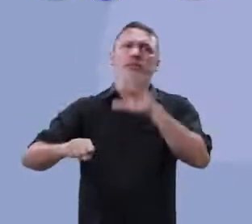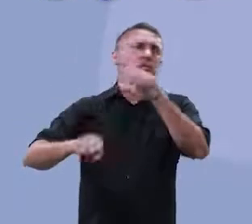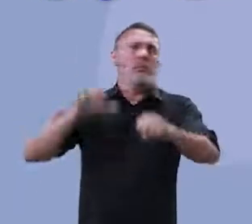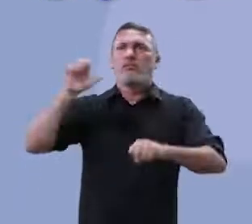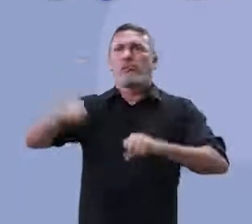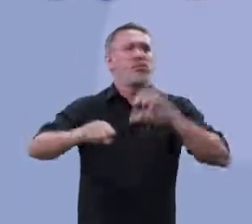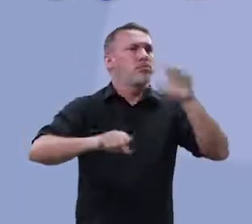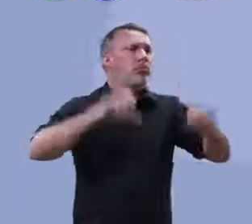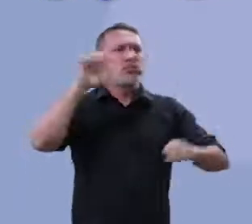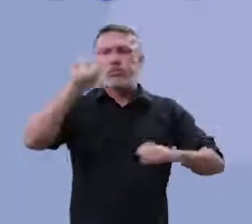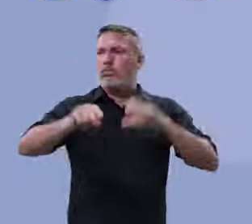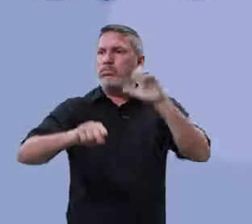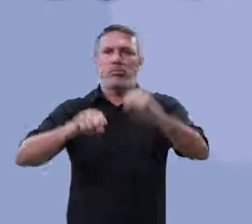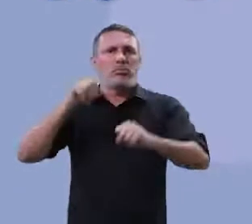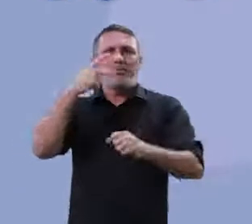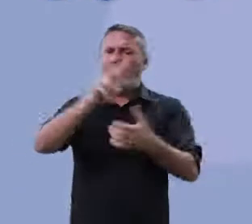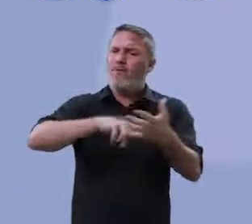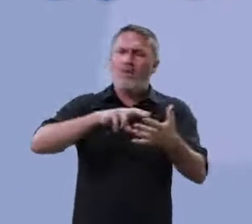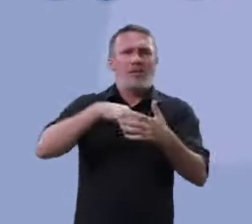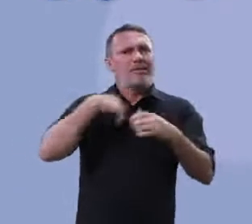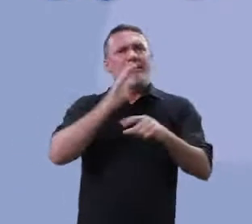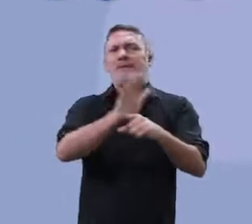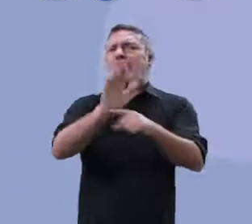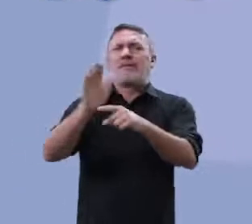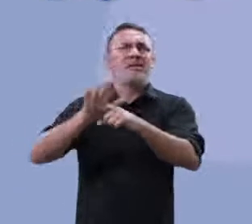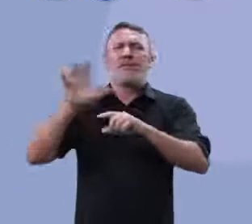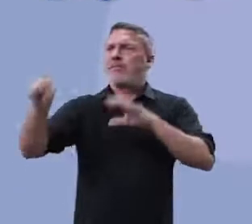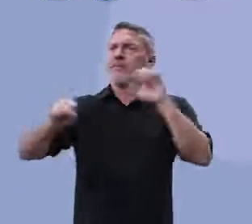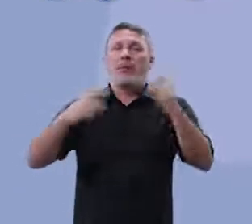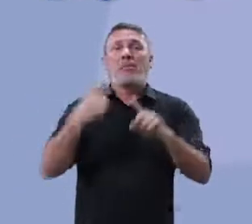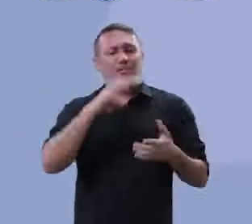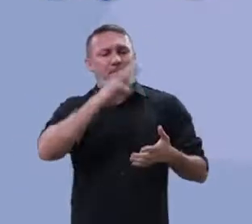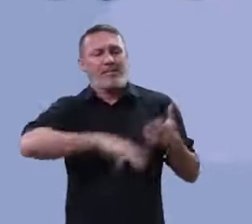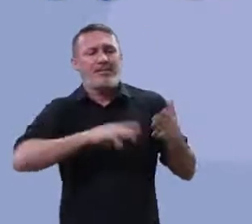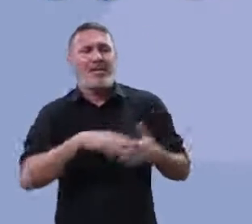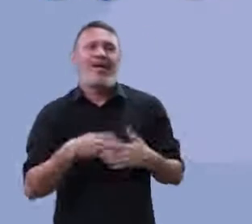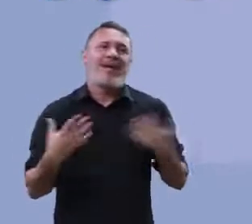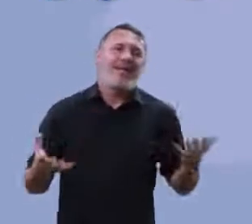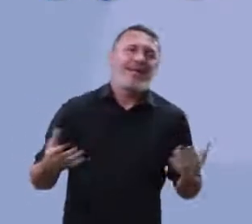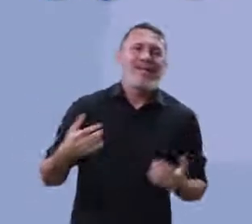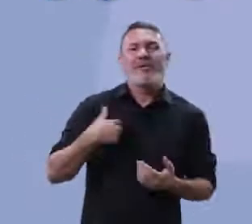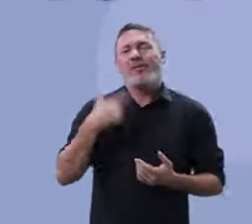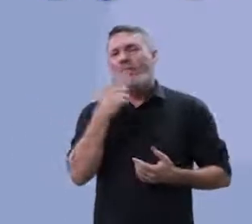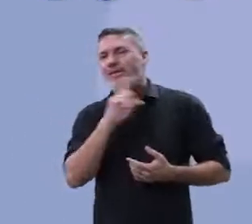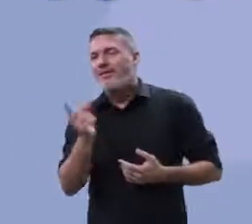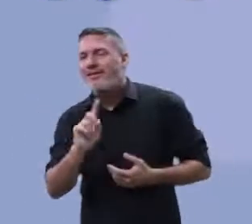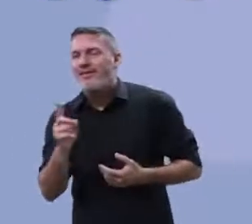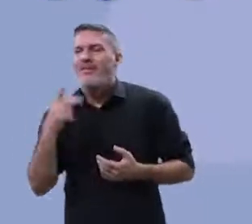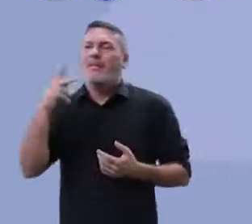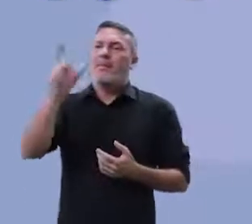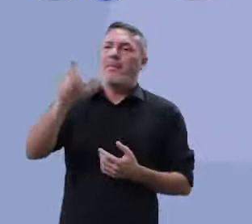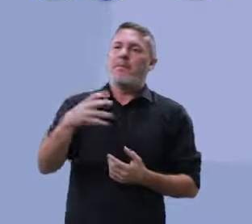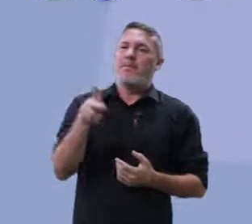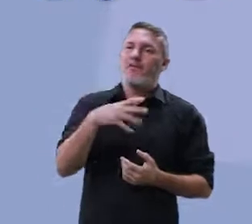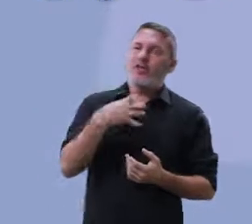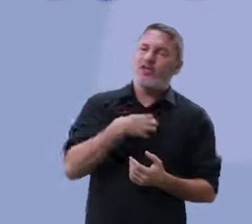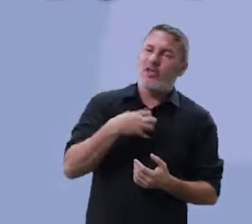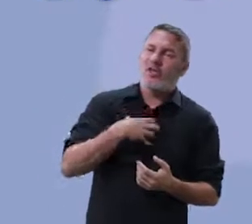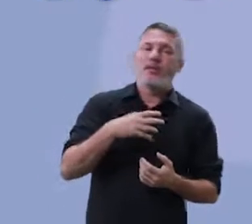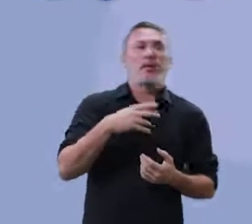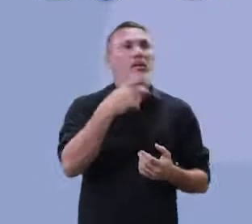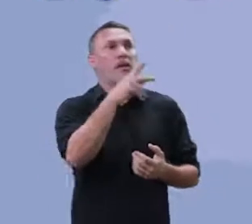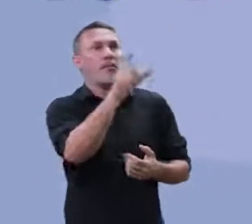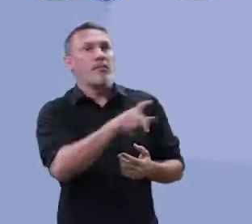outras e outras e outras para melhorar o seu vocabulário. Porque às vezes tem o meu método. Ah, não consegui entender como é o método do professor Wellen,